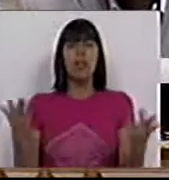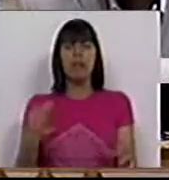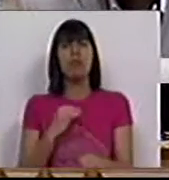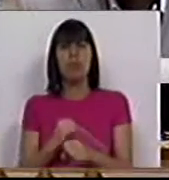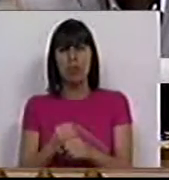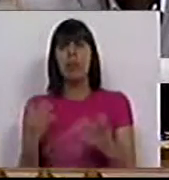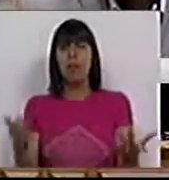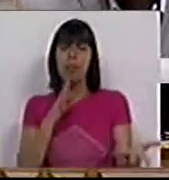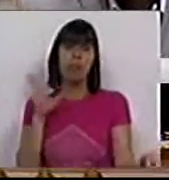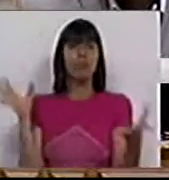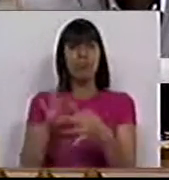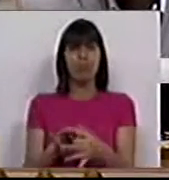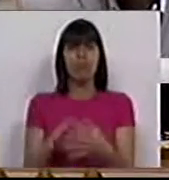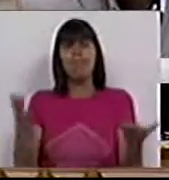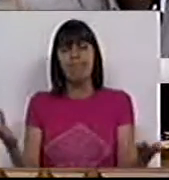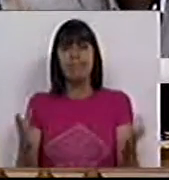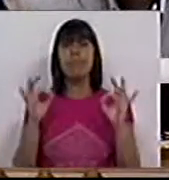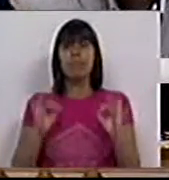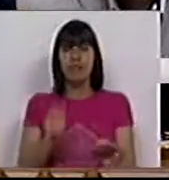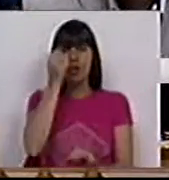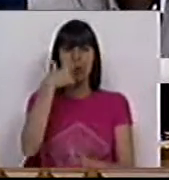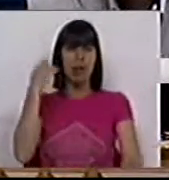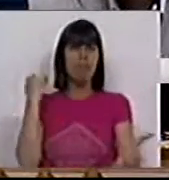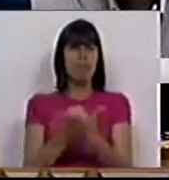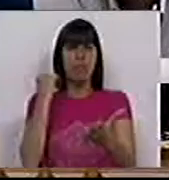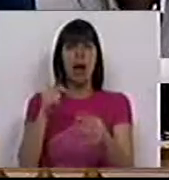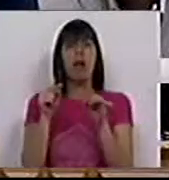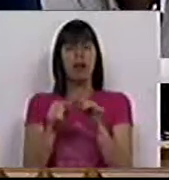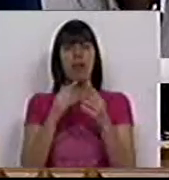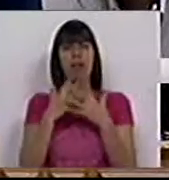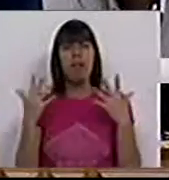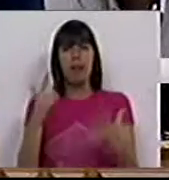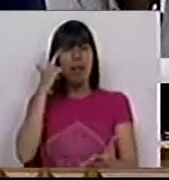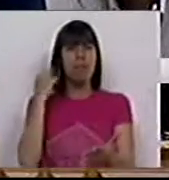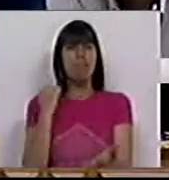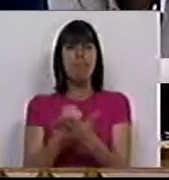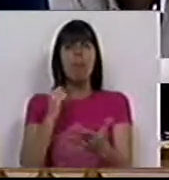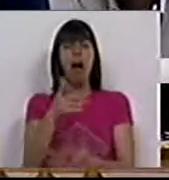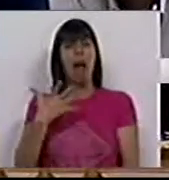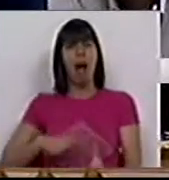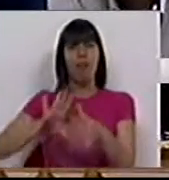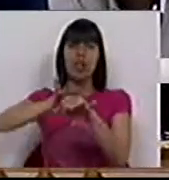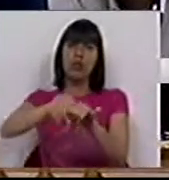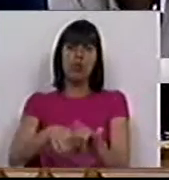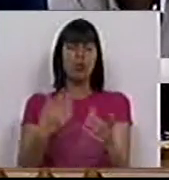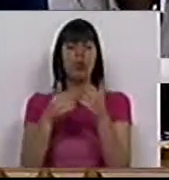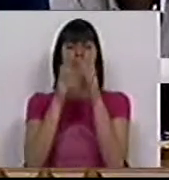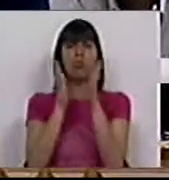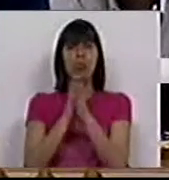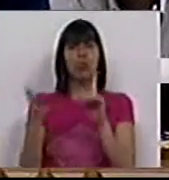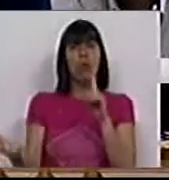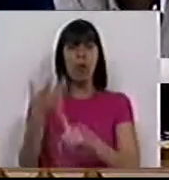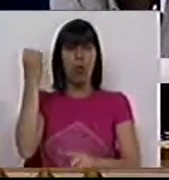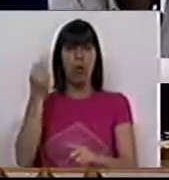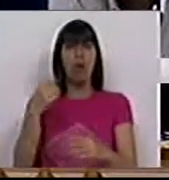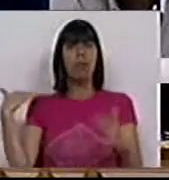do trabalho diz respeito. Fica na história com esta grande marca de querer destruir tudo o que foi